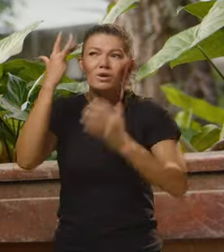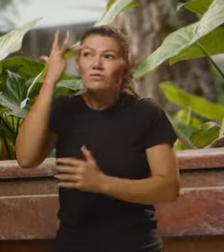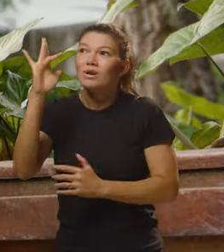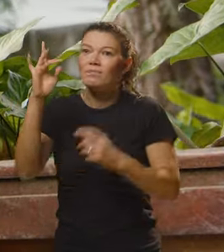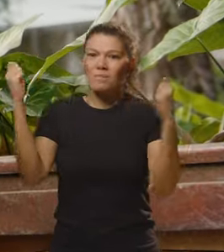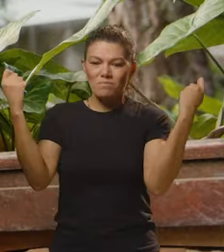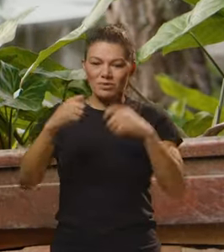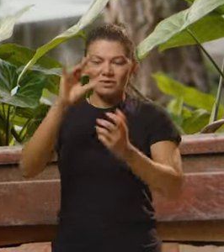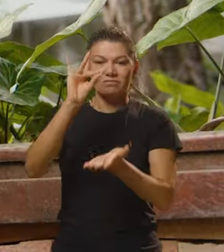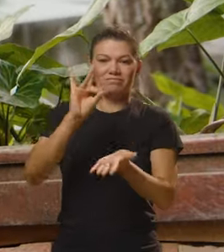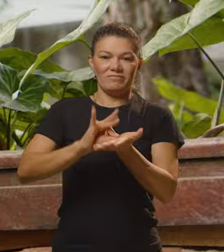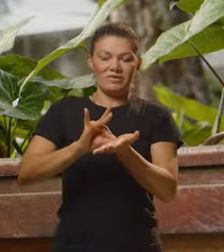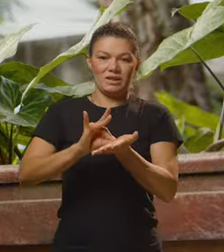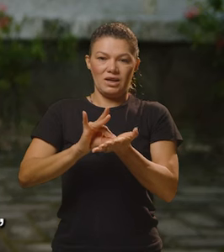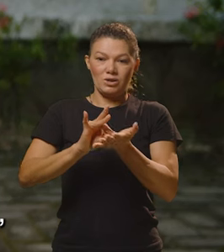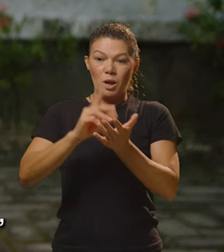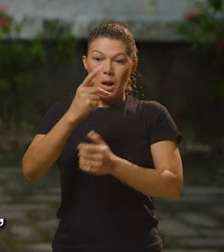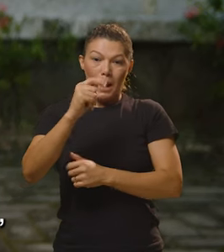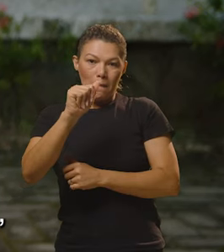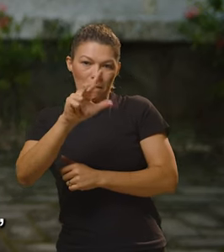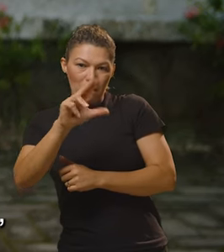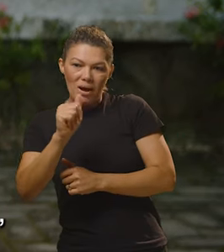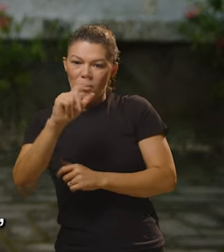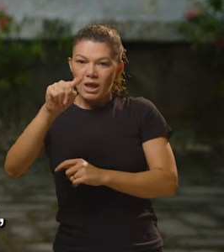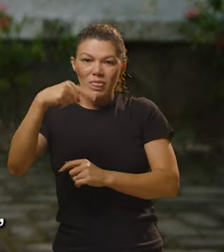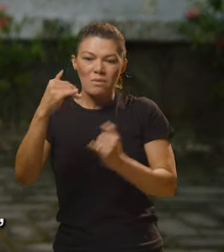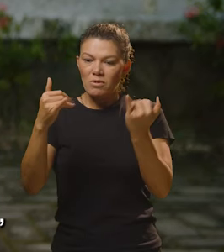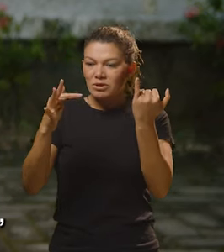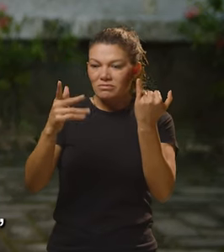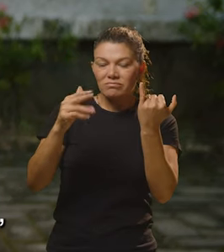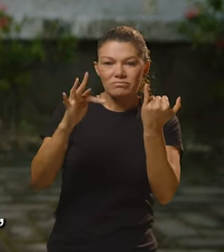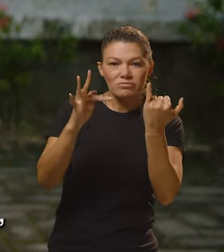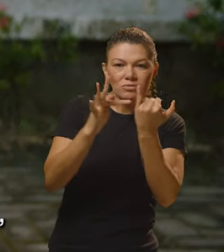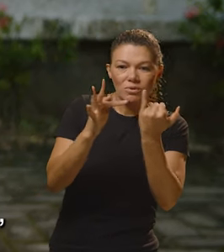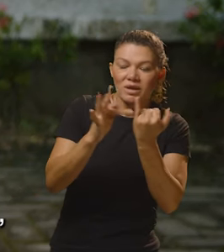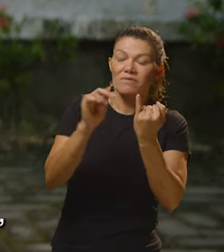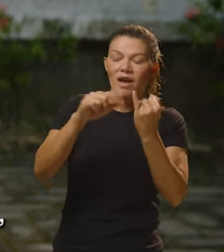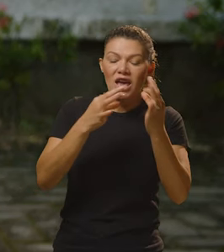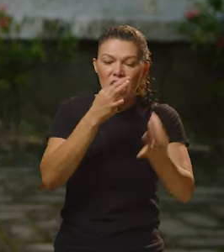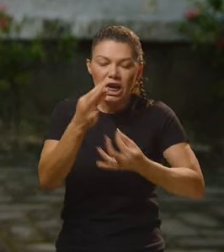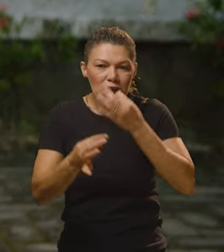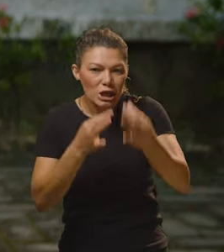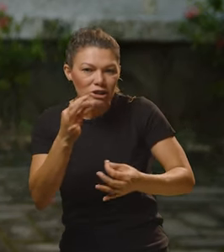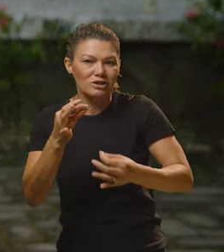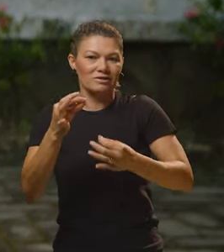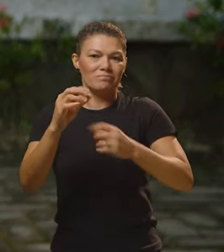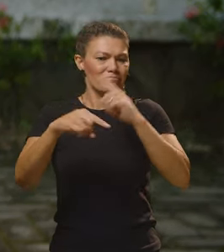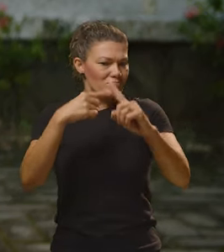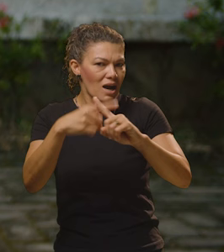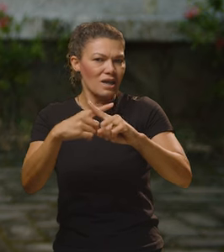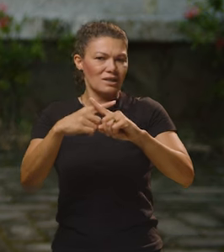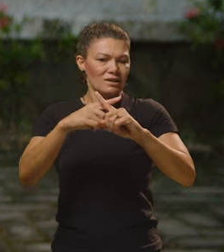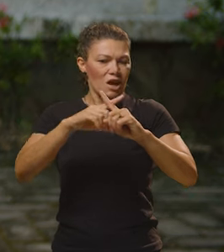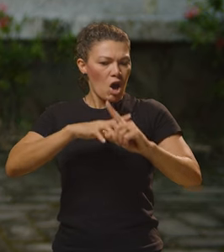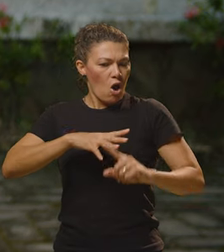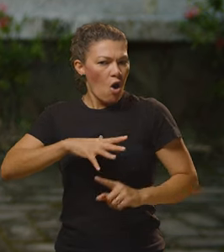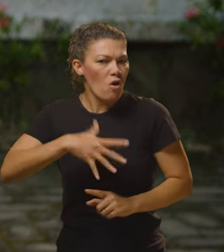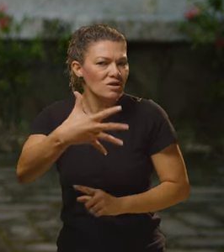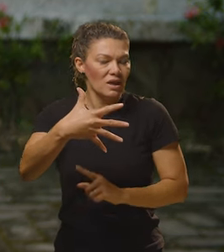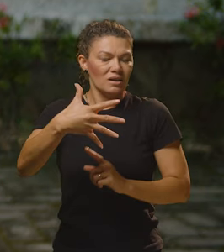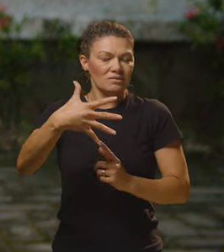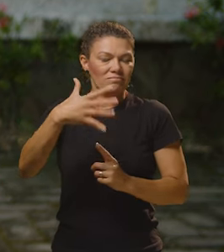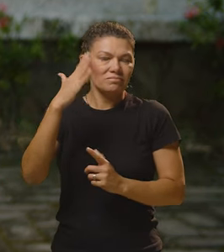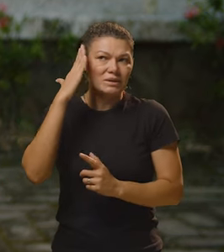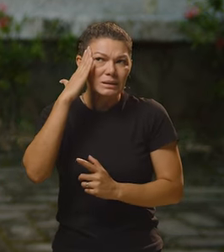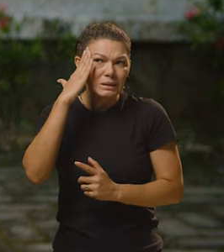não sabia que era possível realizar. E a Paula, depois do IFB é uma Paula mais crítica, é uma Paula que sabe ousar massa,